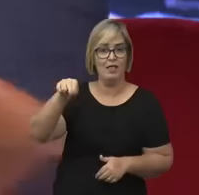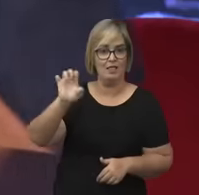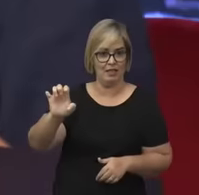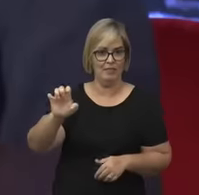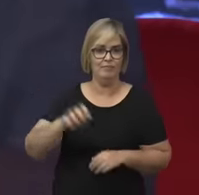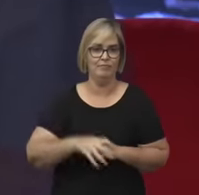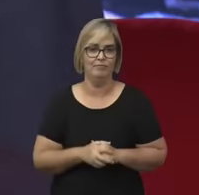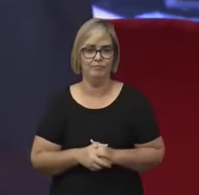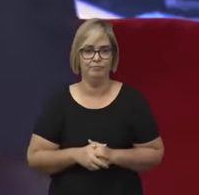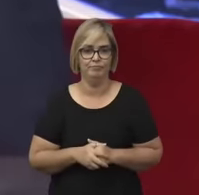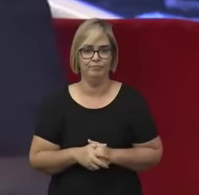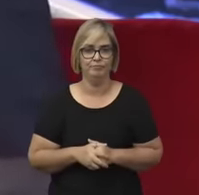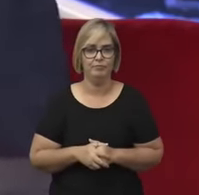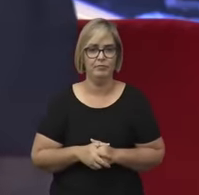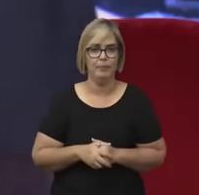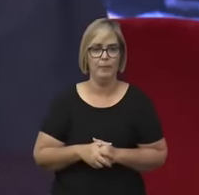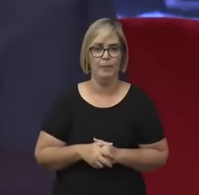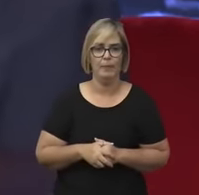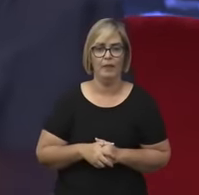O Descartes, ele tem